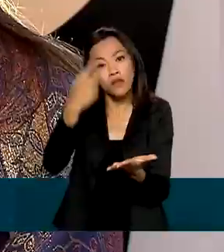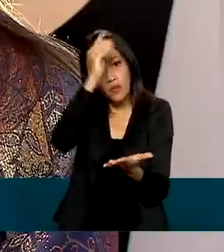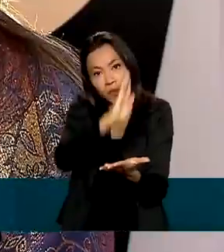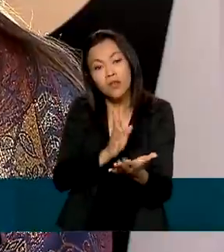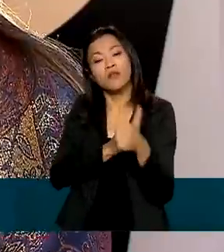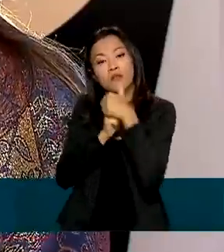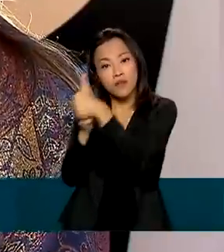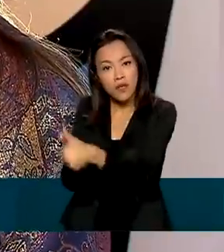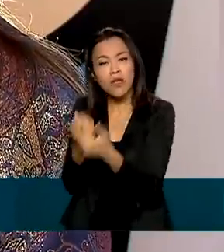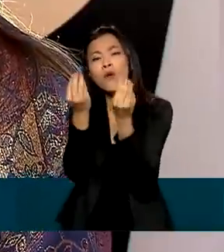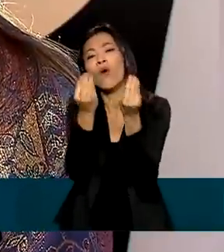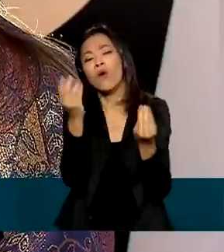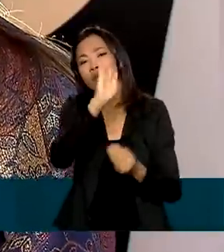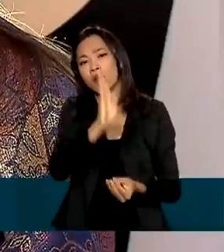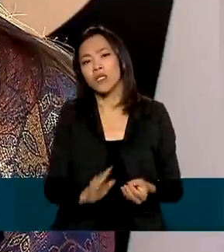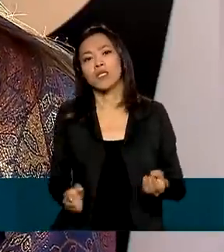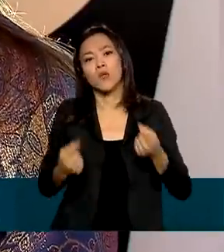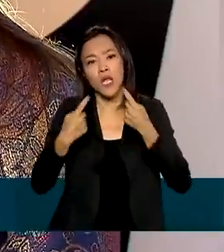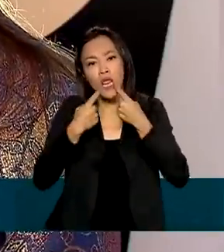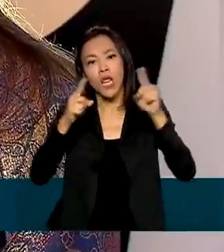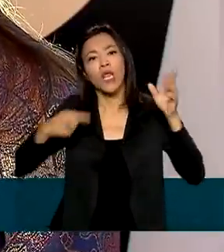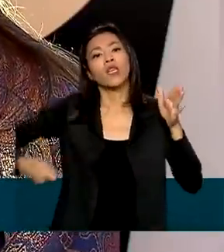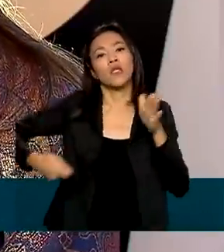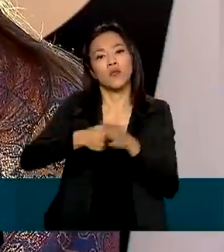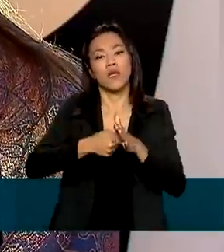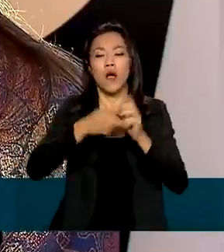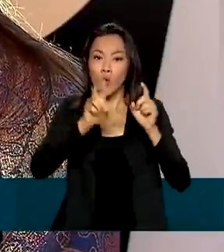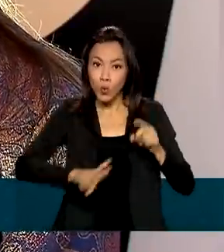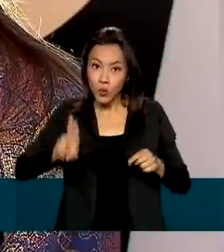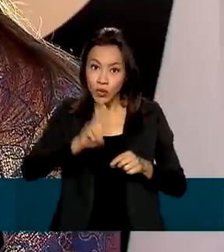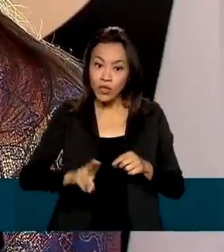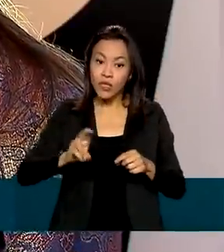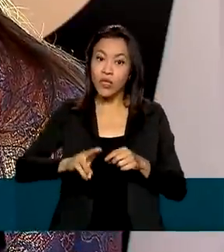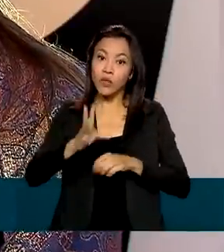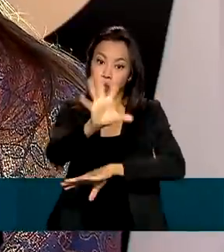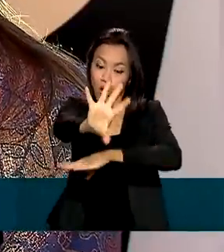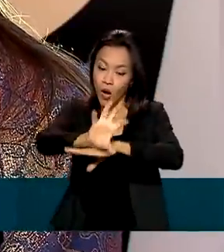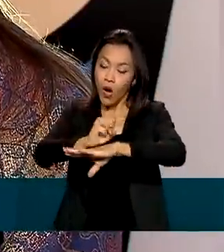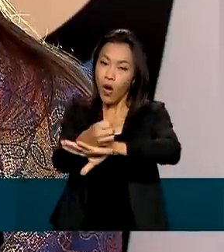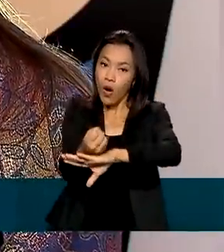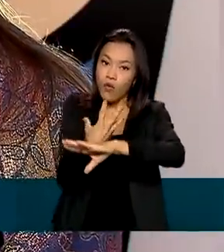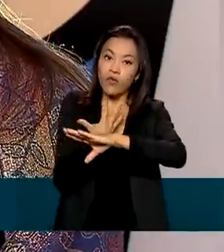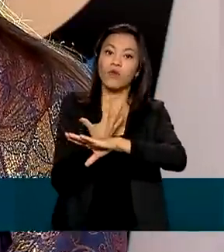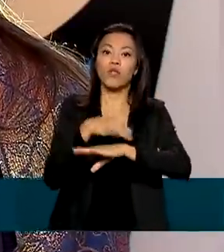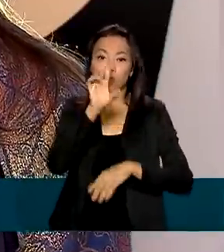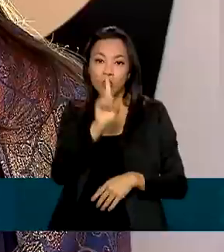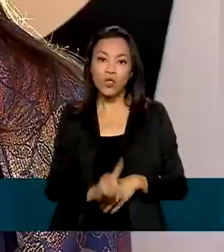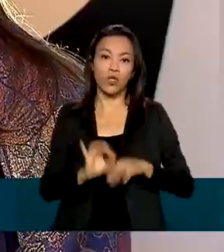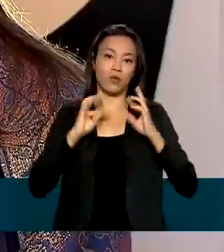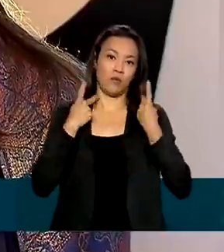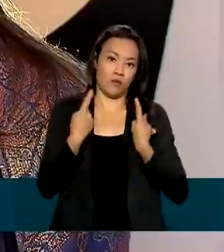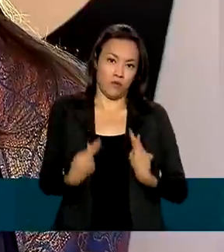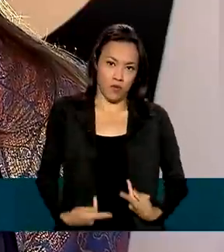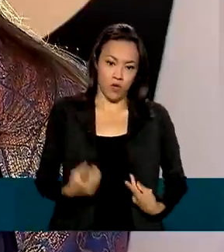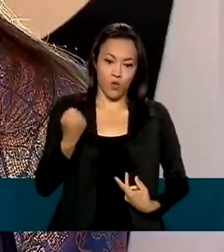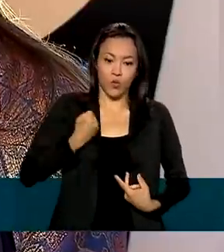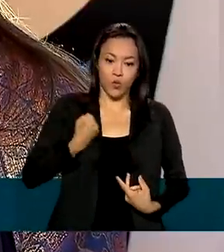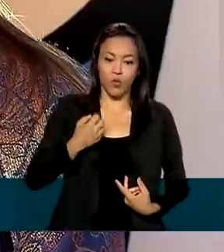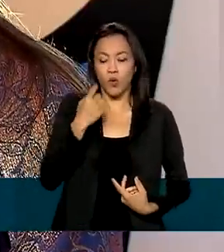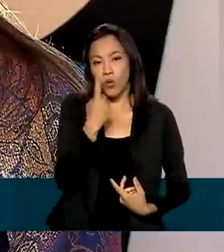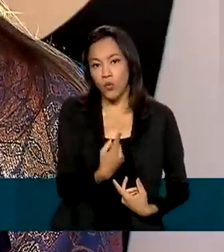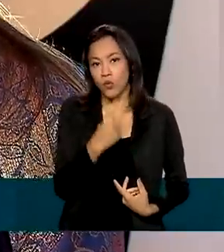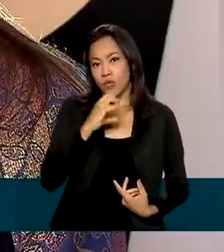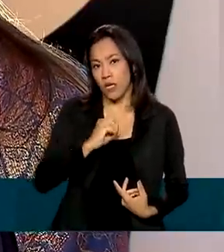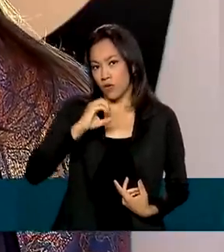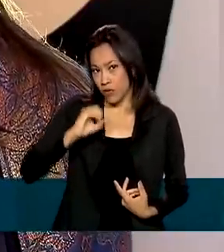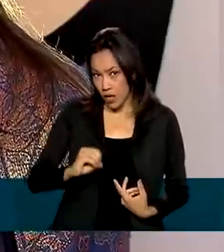Brasil pode denunciar? Através dos nossos canais da Ouvidoria Nacional dos Direitos Humanos, através do número 100,